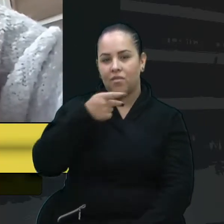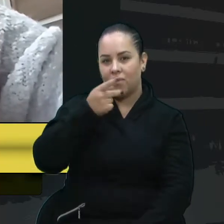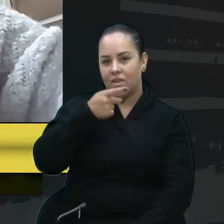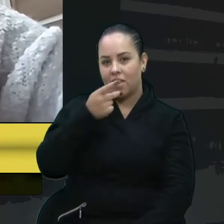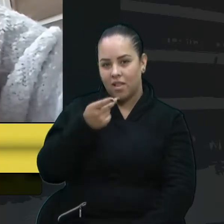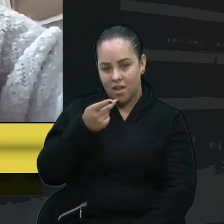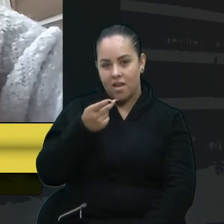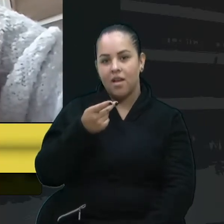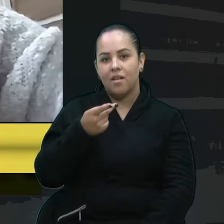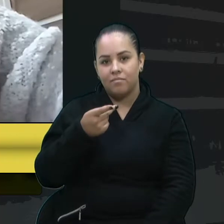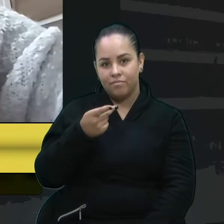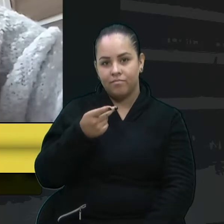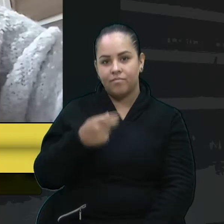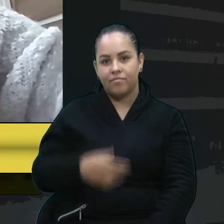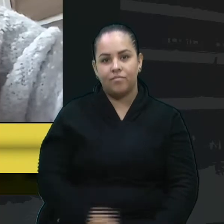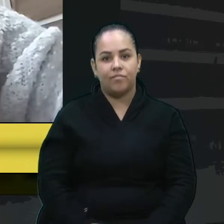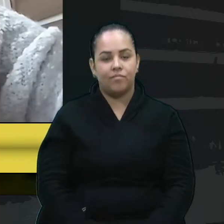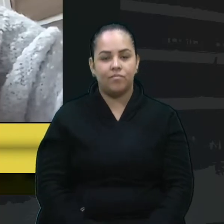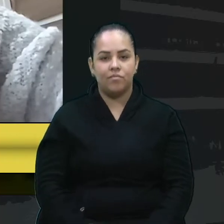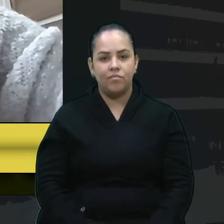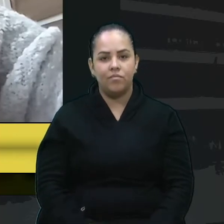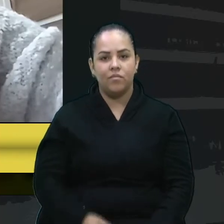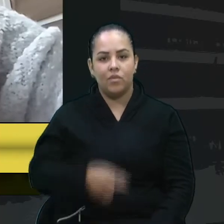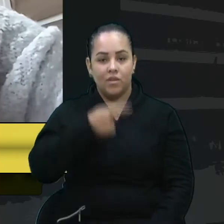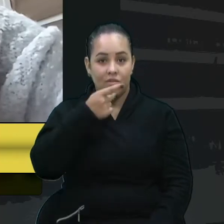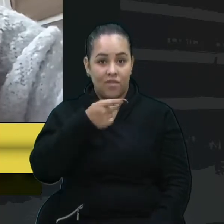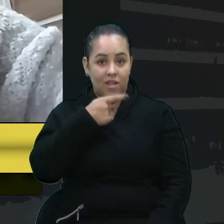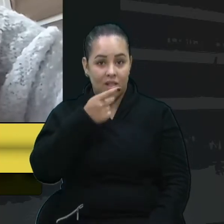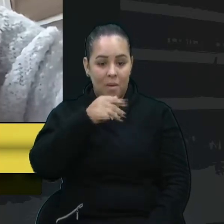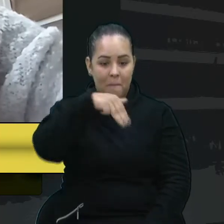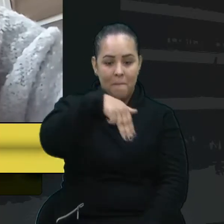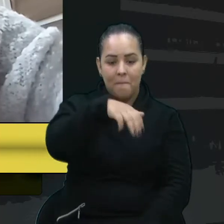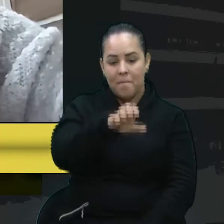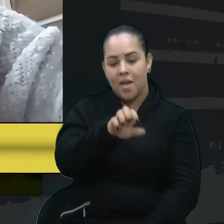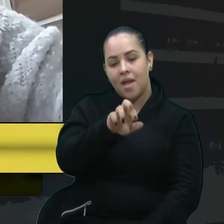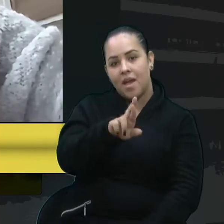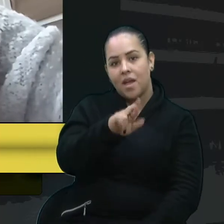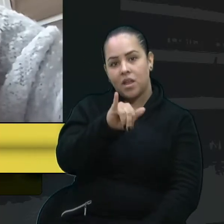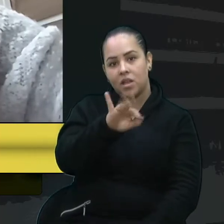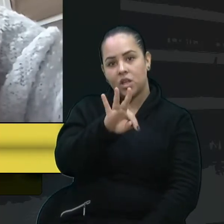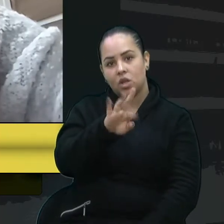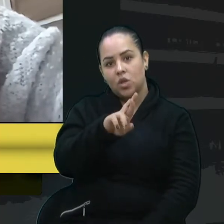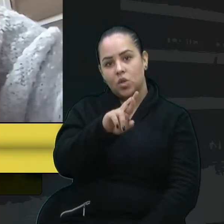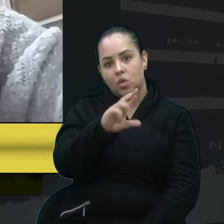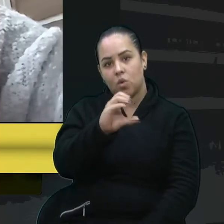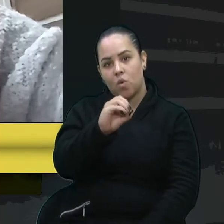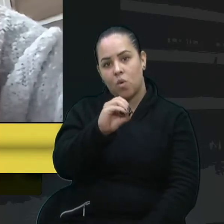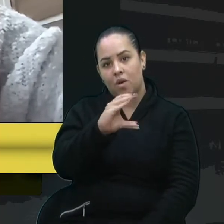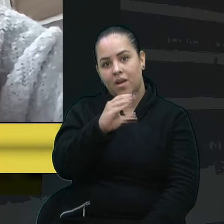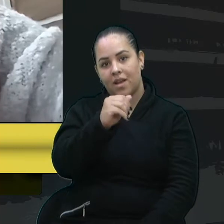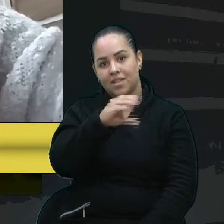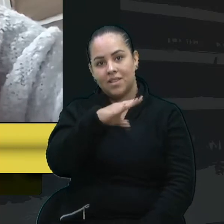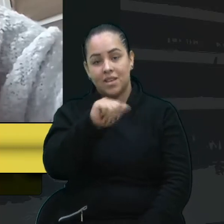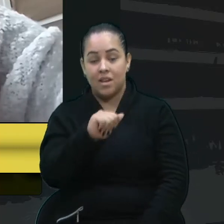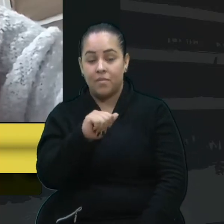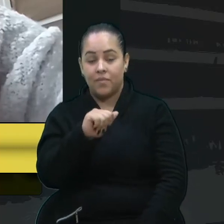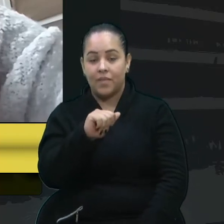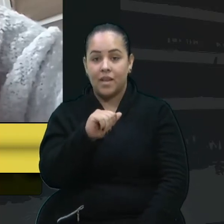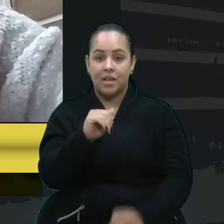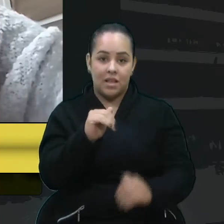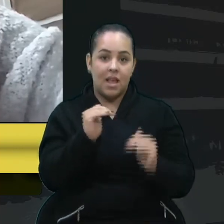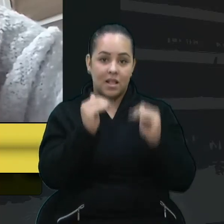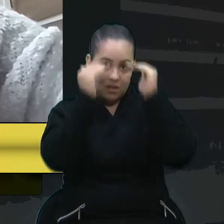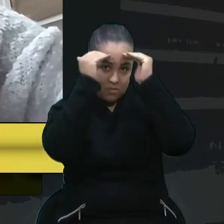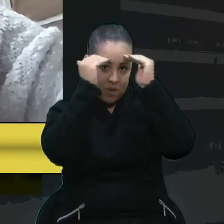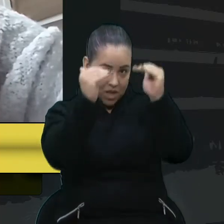e dizer que méritocracia, com todo respeito, vereador Fantinel, antes do governo